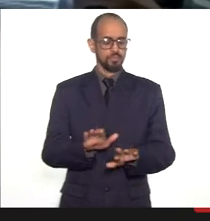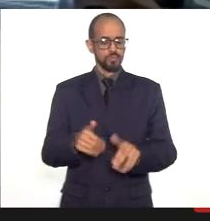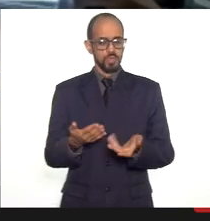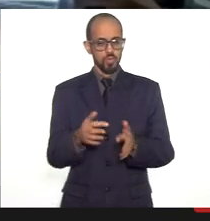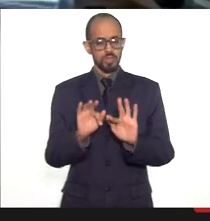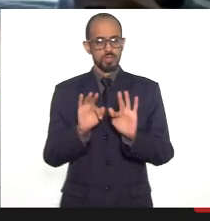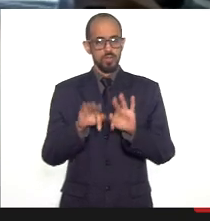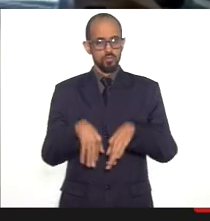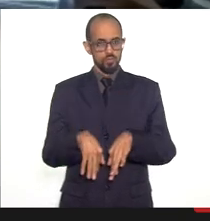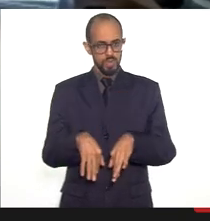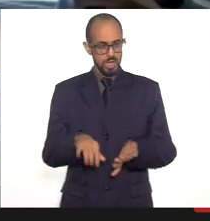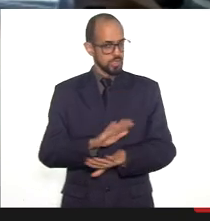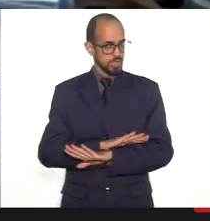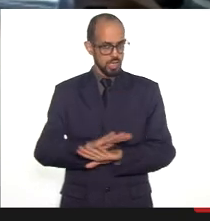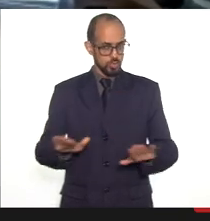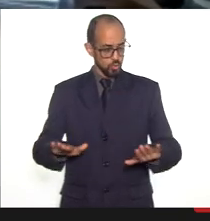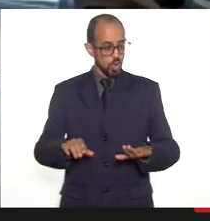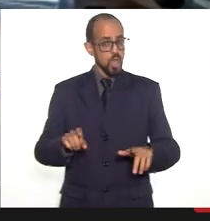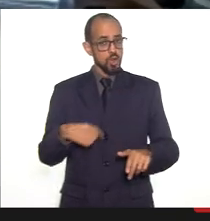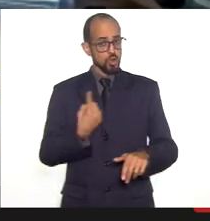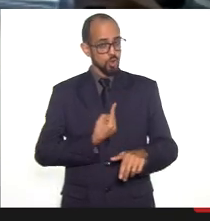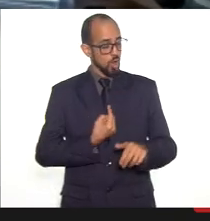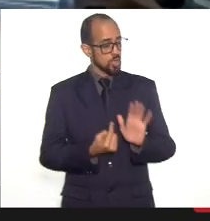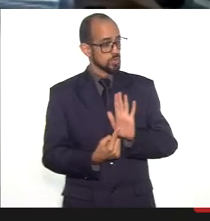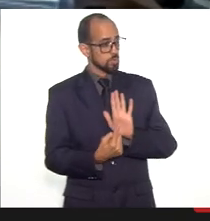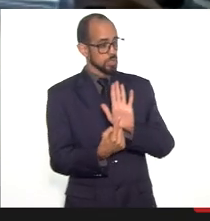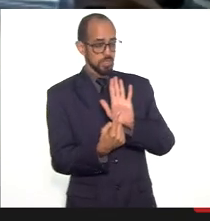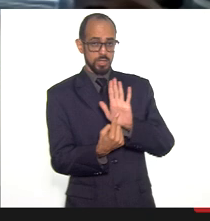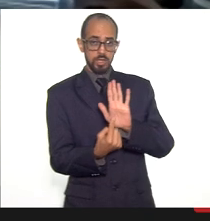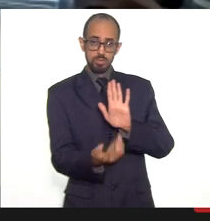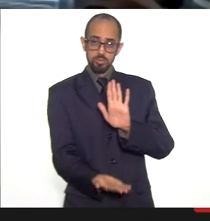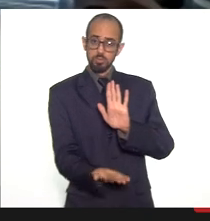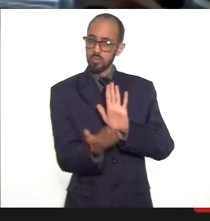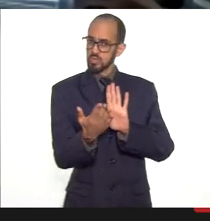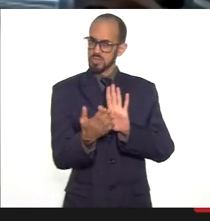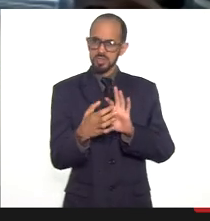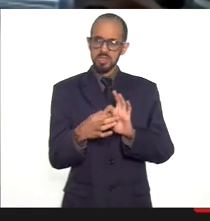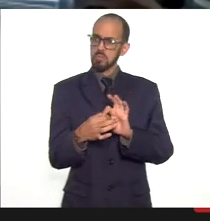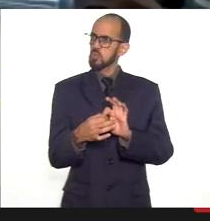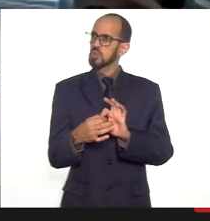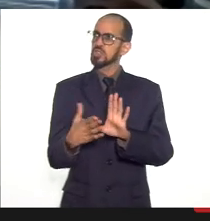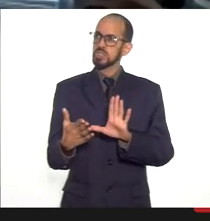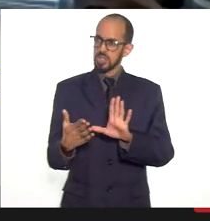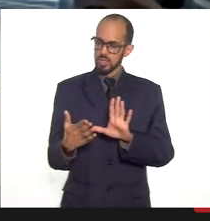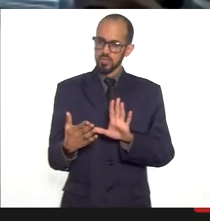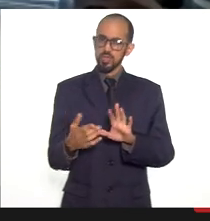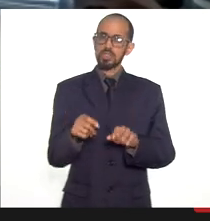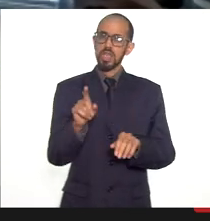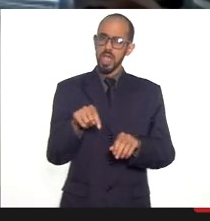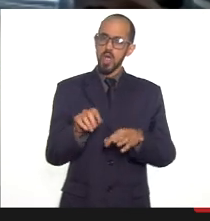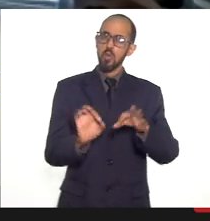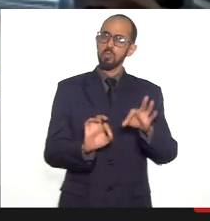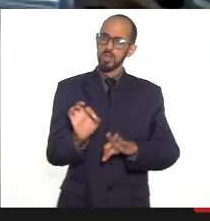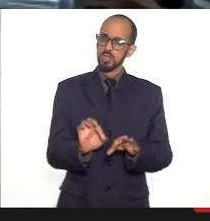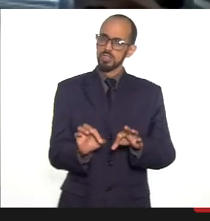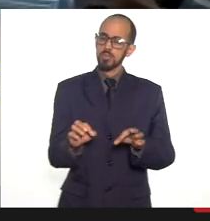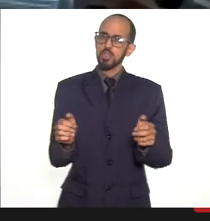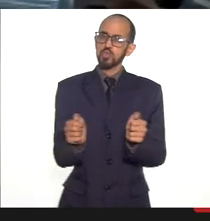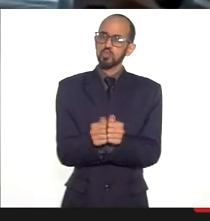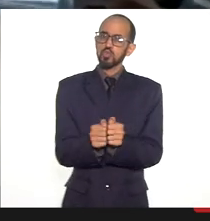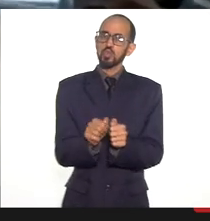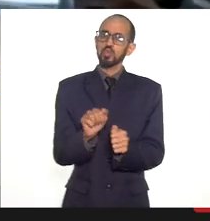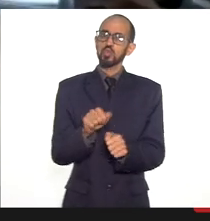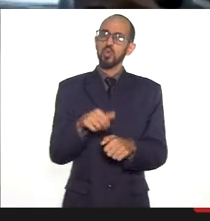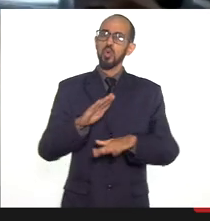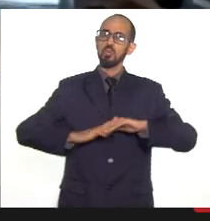a gente se coloca à disposição para fazer a apresentação deles, esse plano foi validado por um conjunto de especialistas, que validou